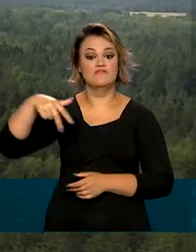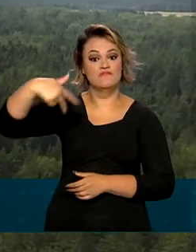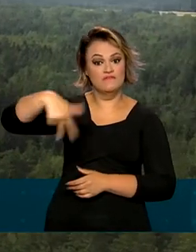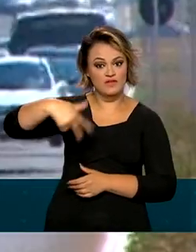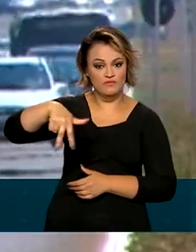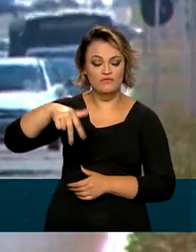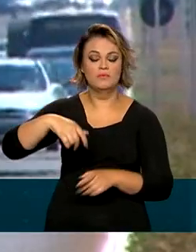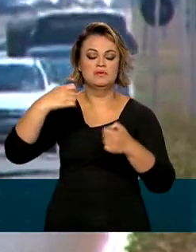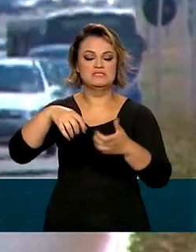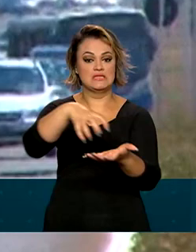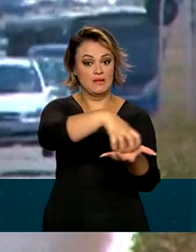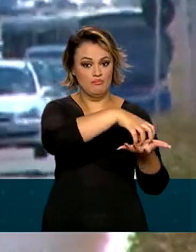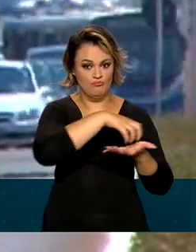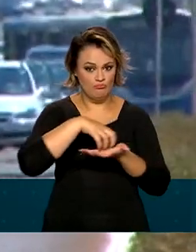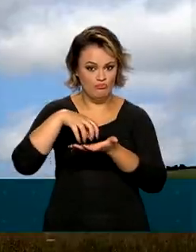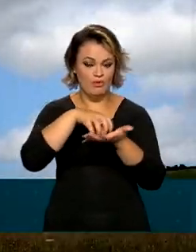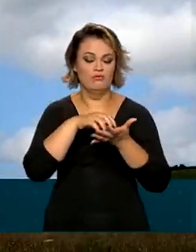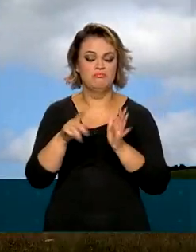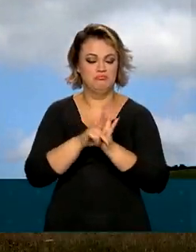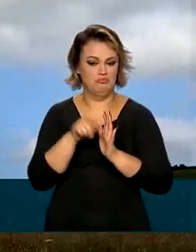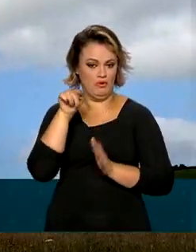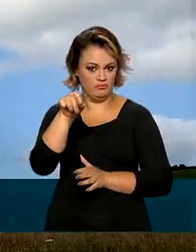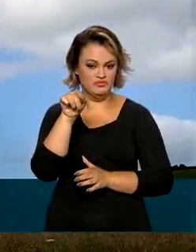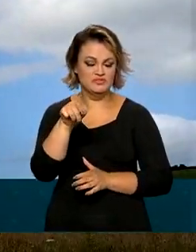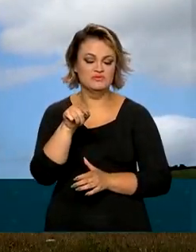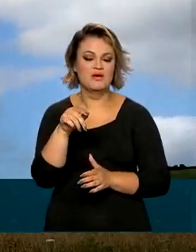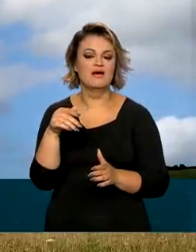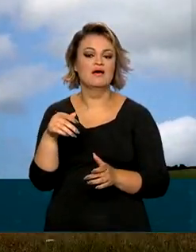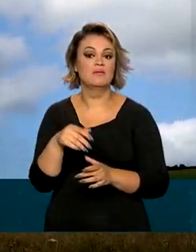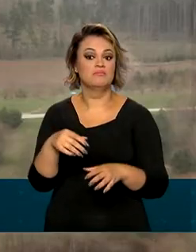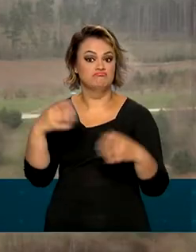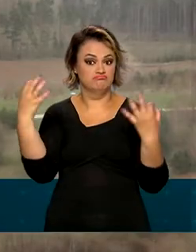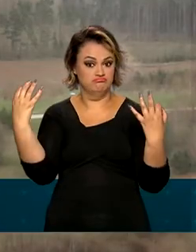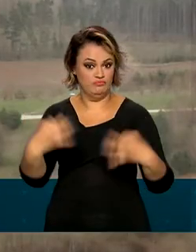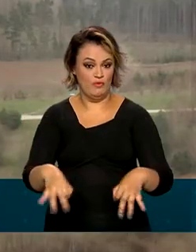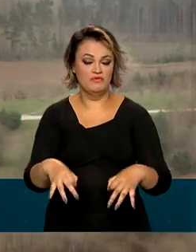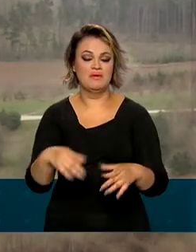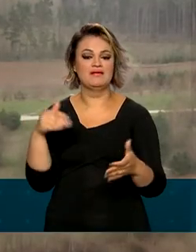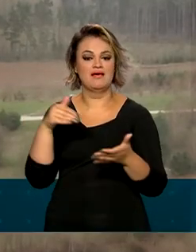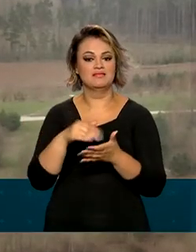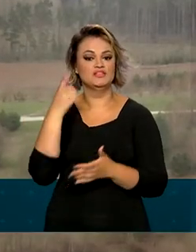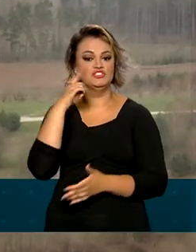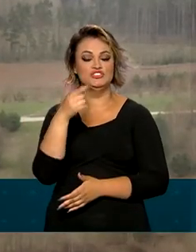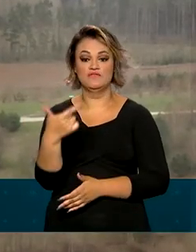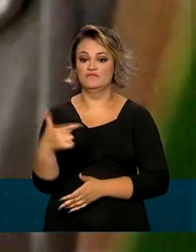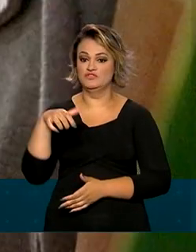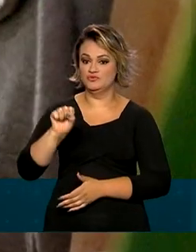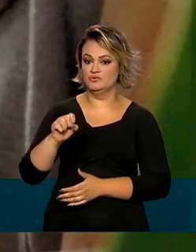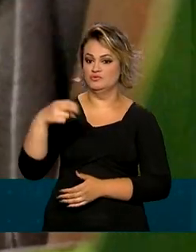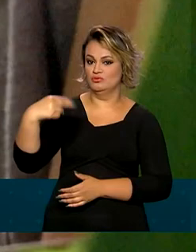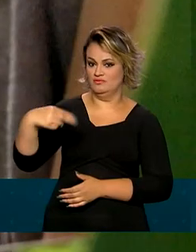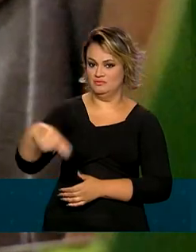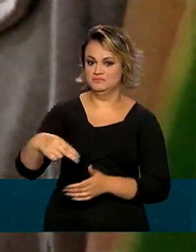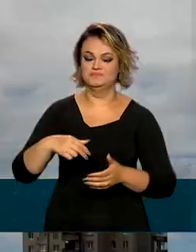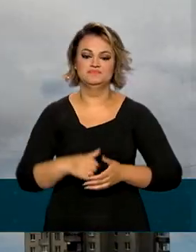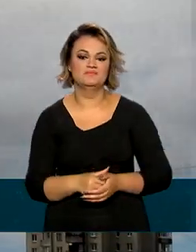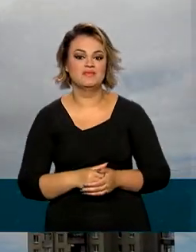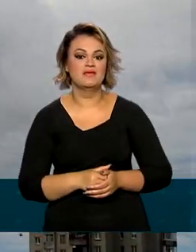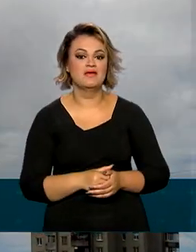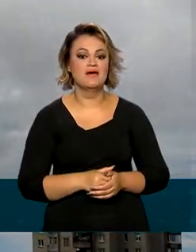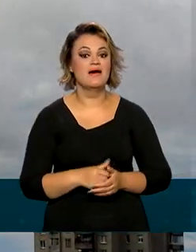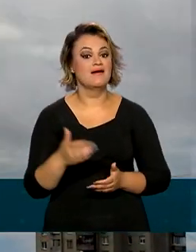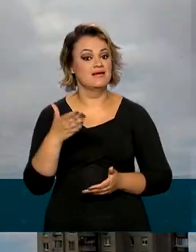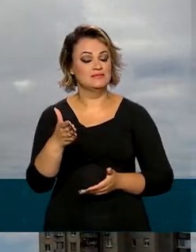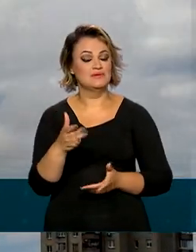estações do 5G nessas sete capitais ativadas até o dia 28 de novembro. A ativação será